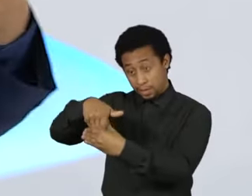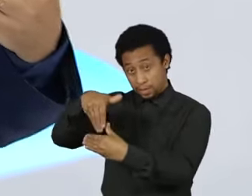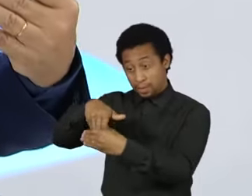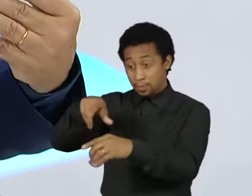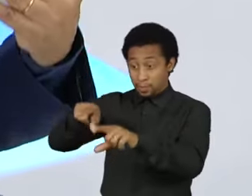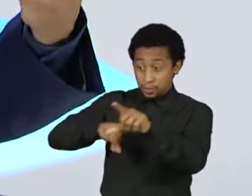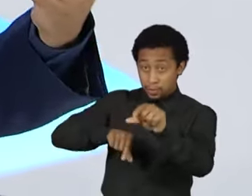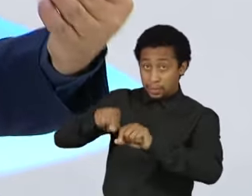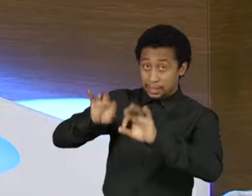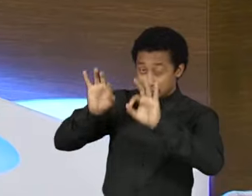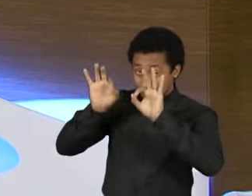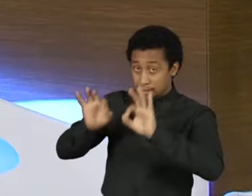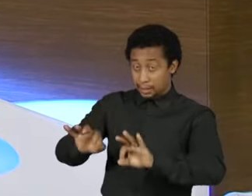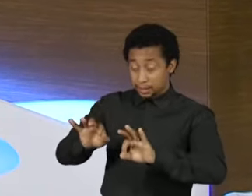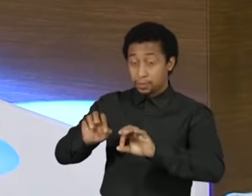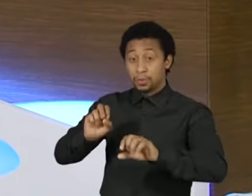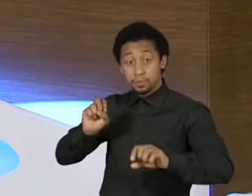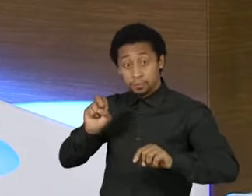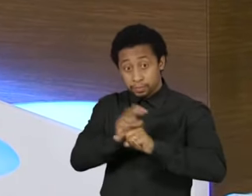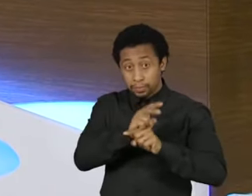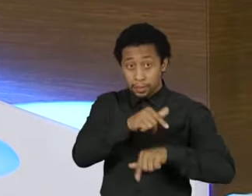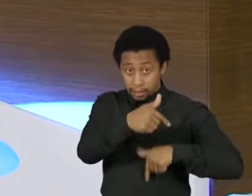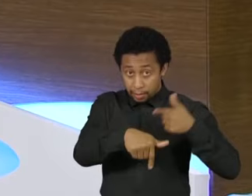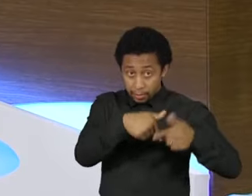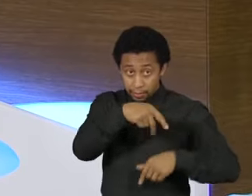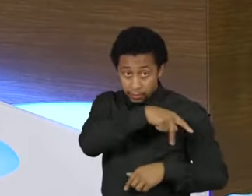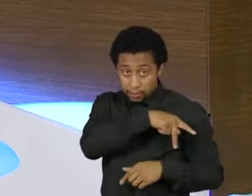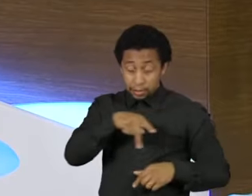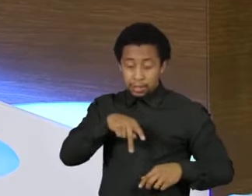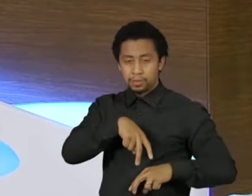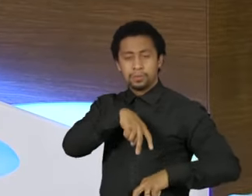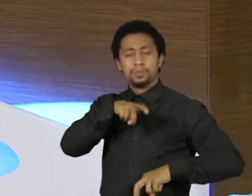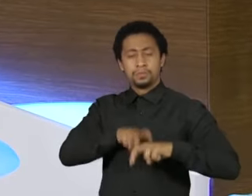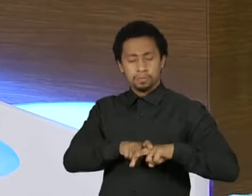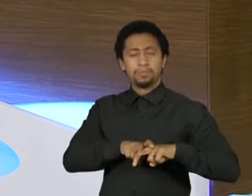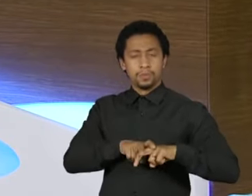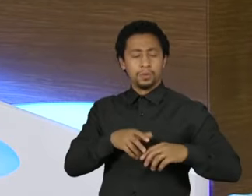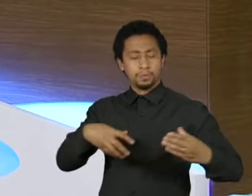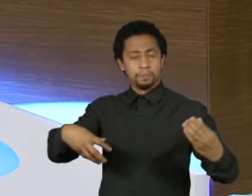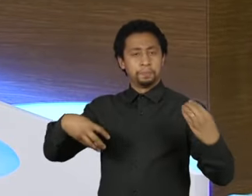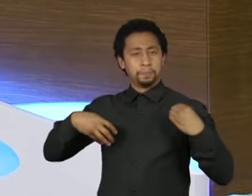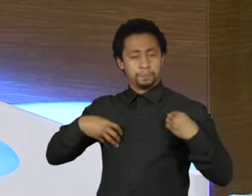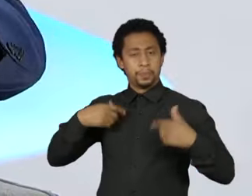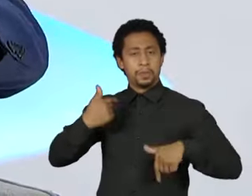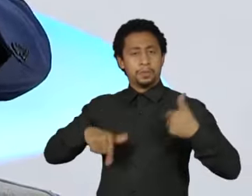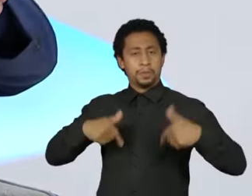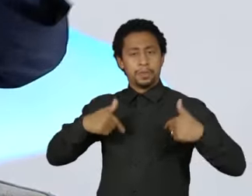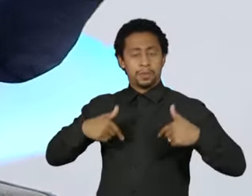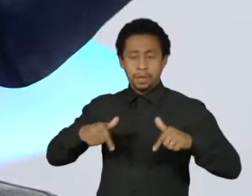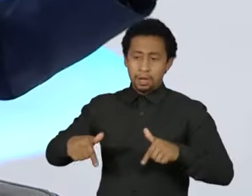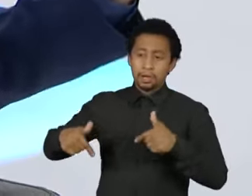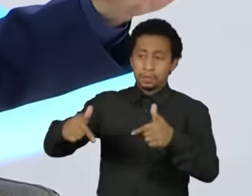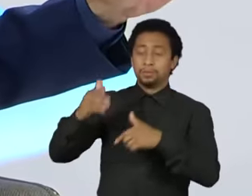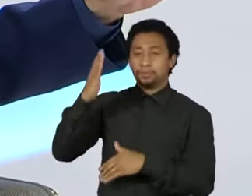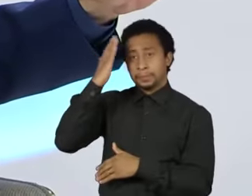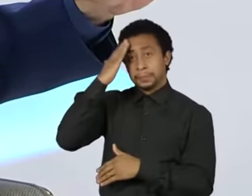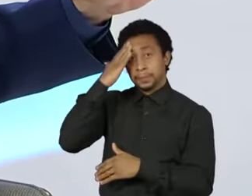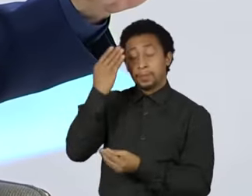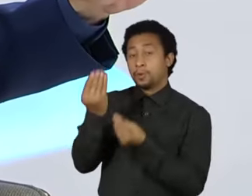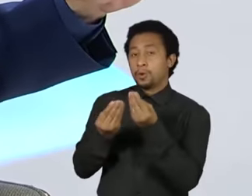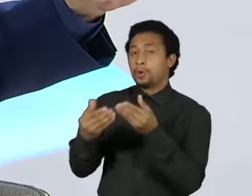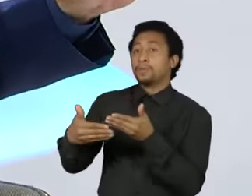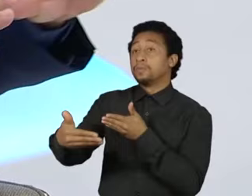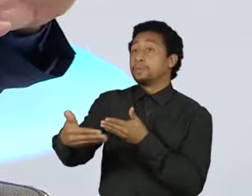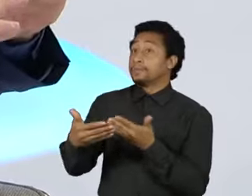se sentar na cadeira sabendo o que precisa ser feito, o problema é que no Brasil passa-se a campanha inteira,